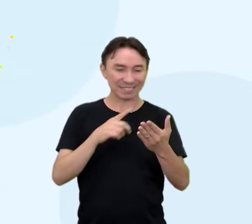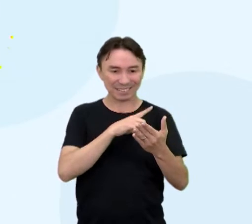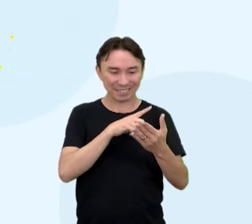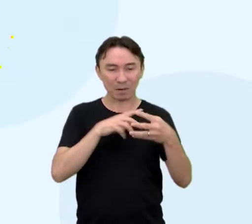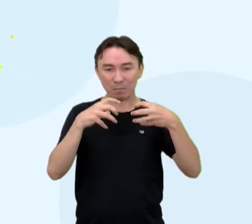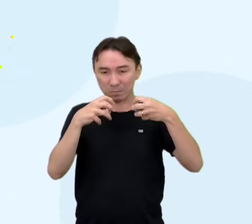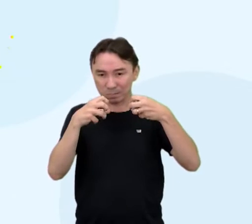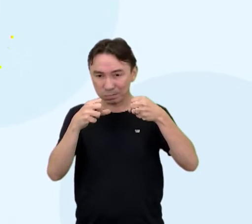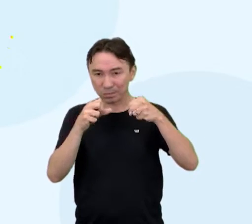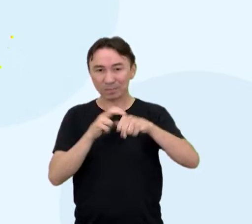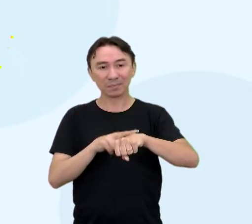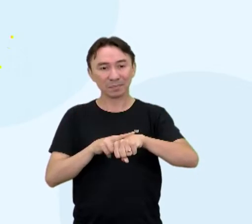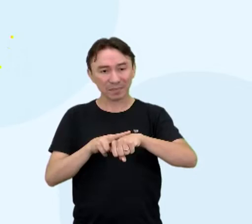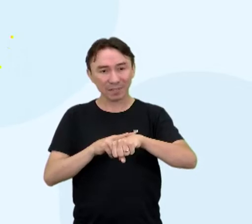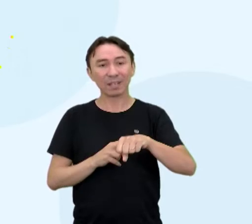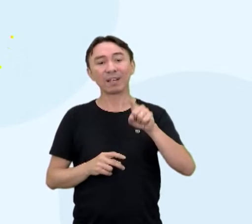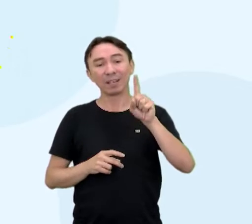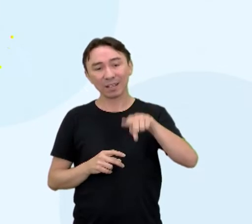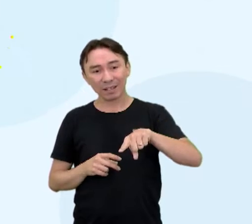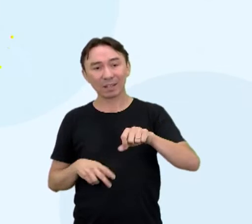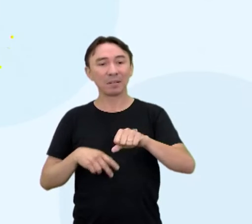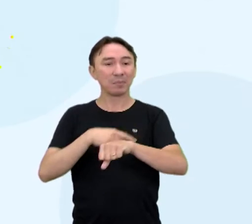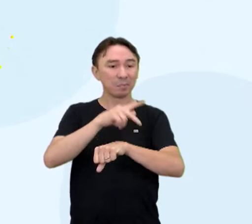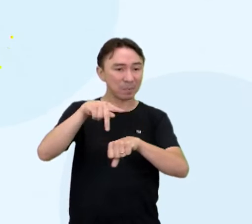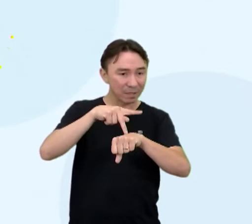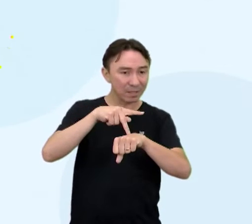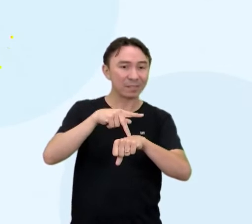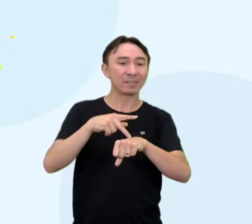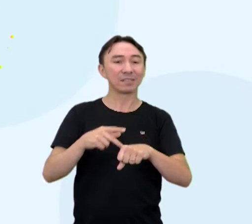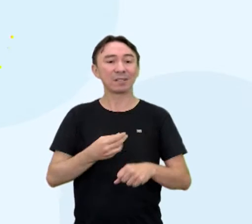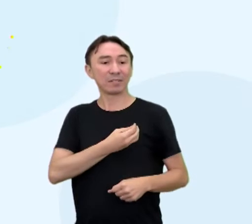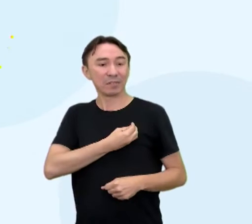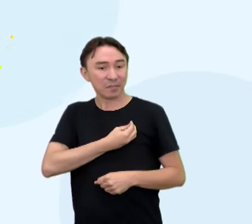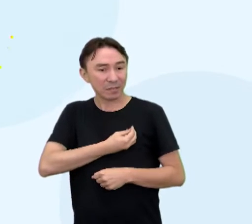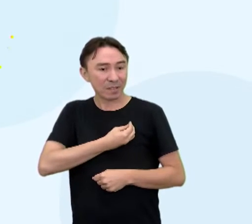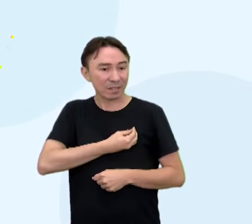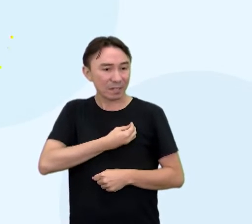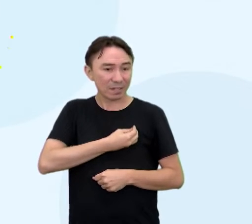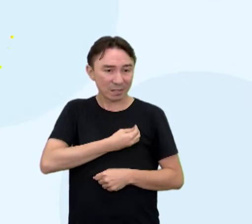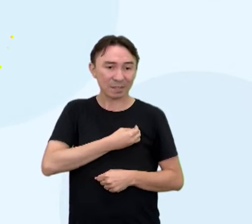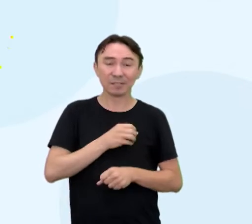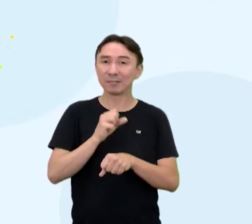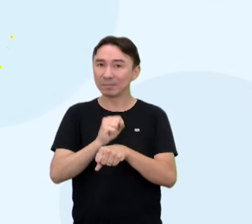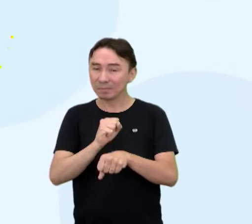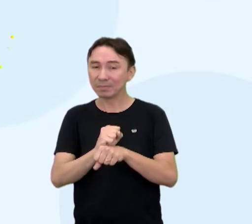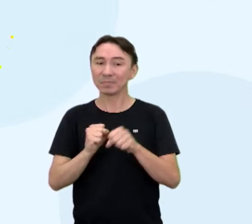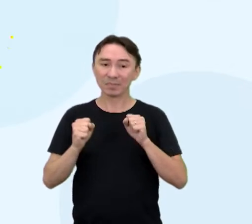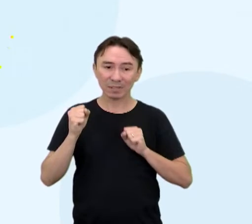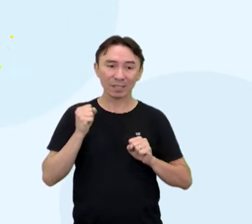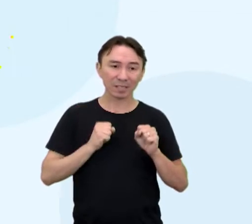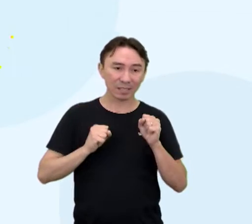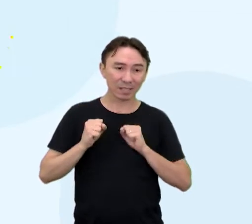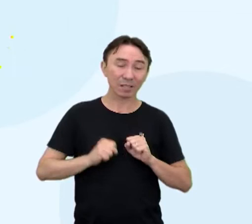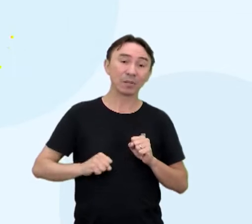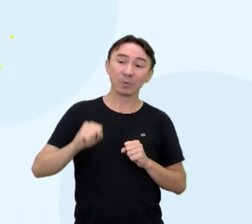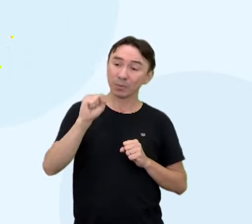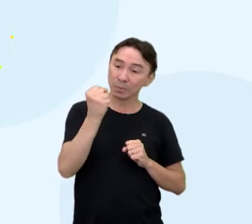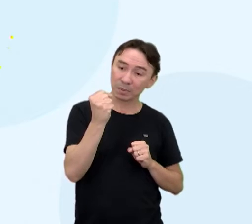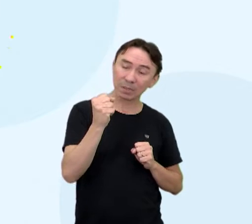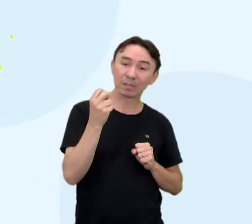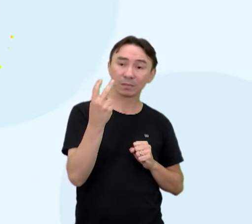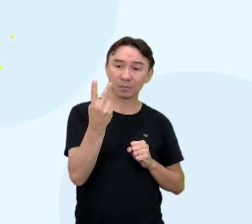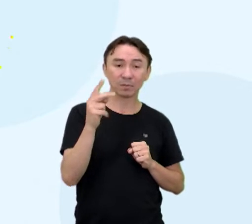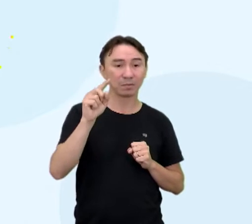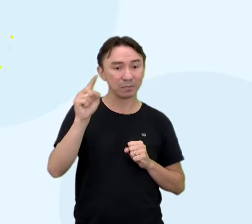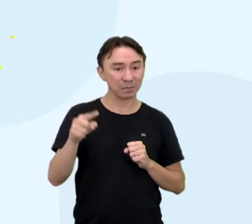escura, são países que a expectativa de vida da população é acima de 82,4 anos, né?